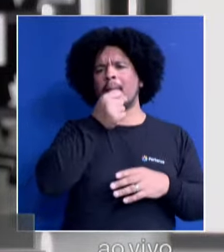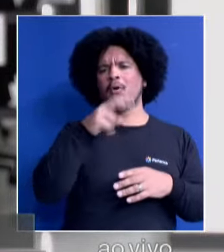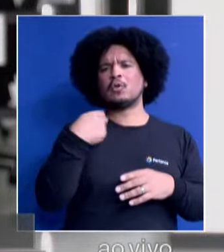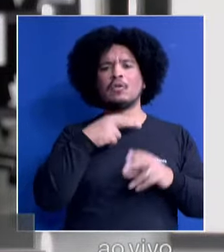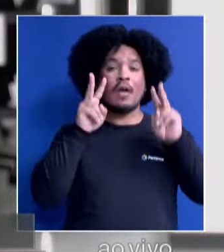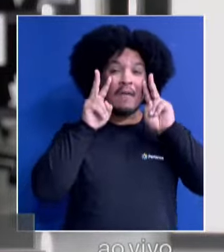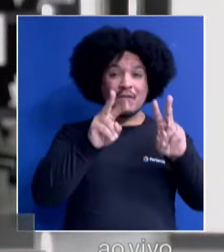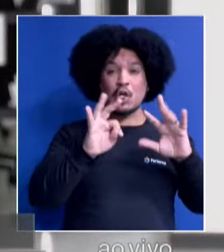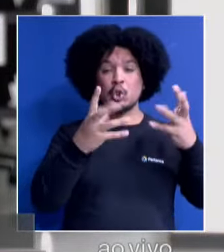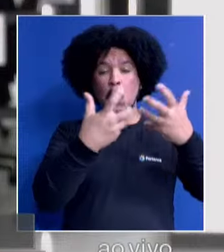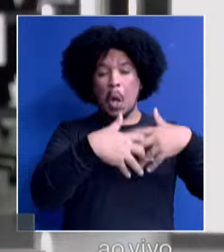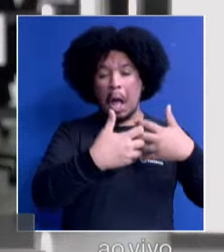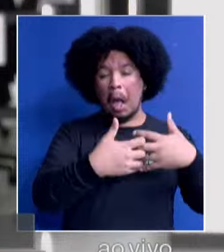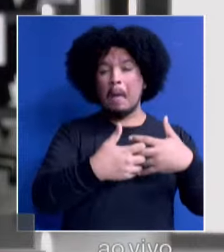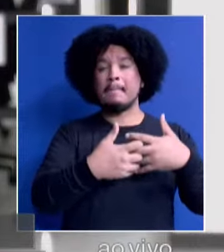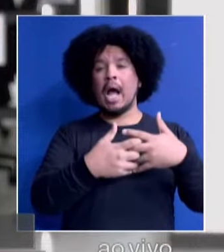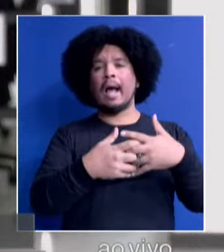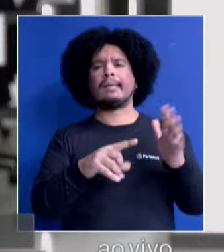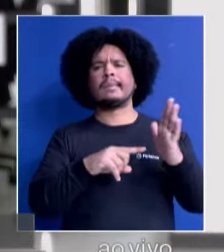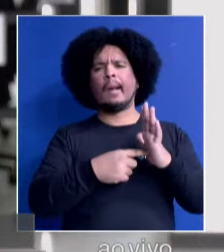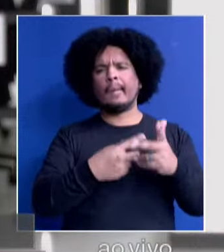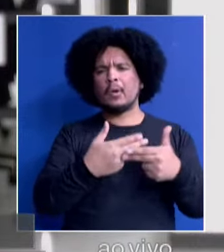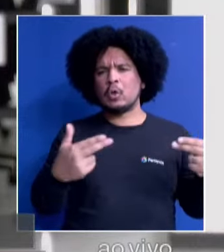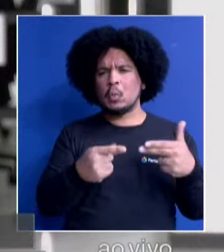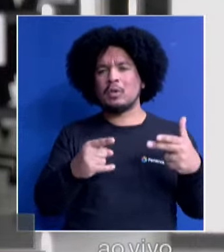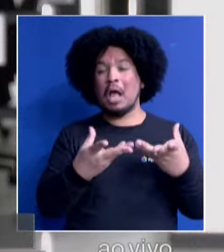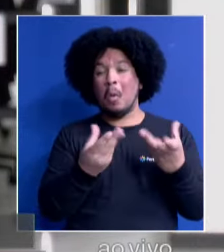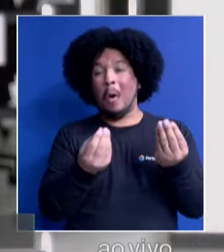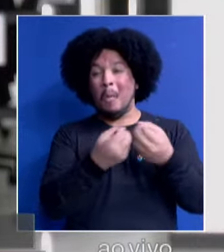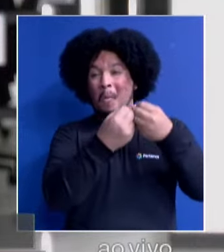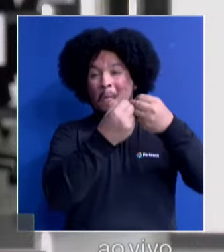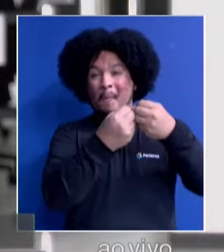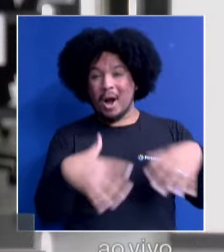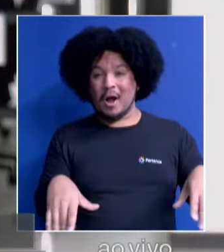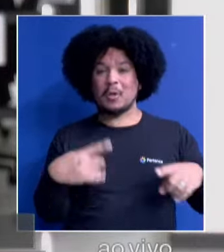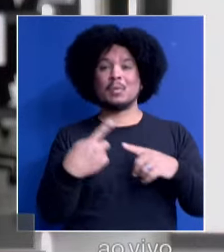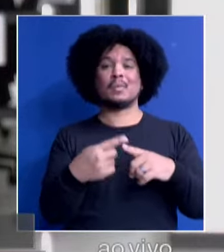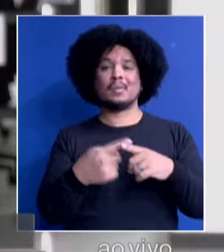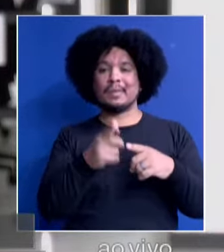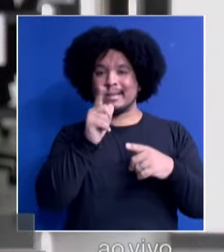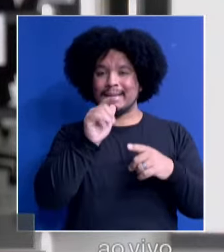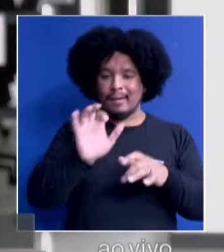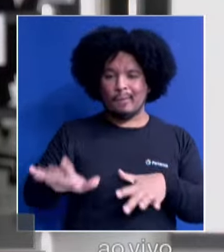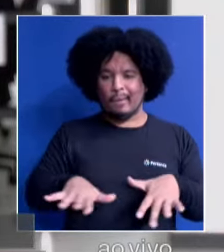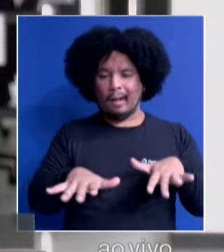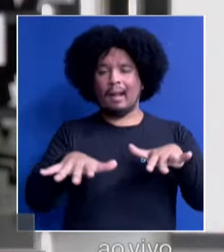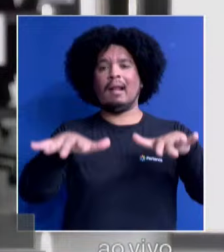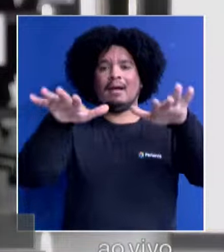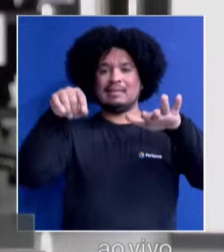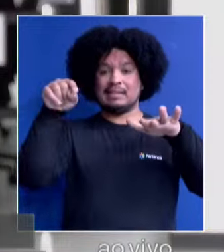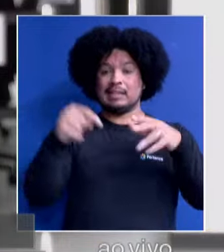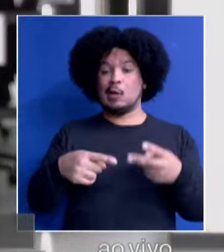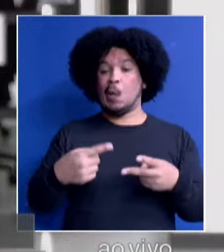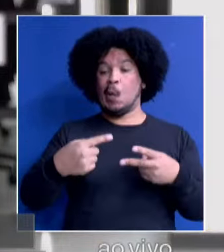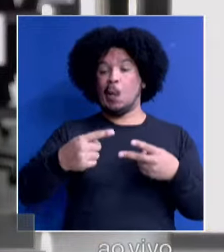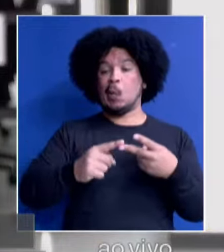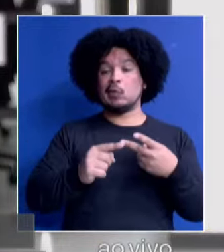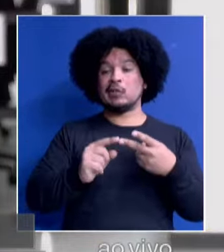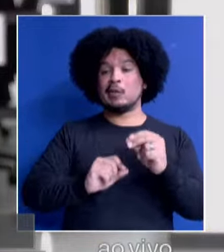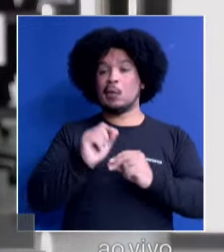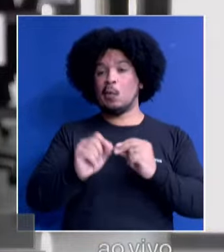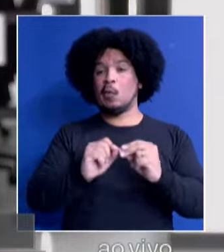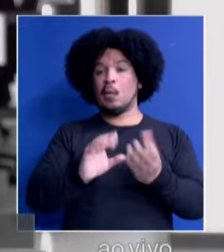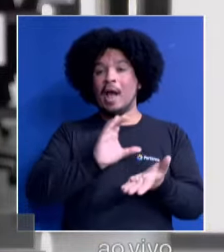gente vê que esse maquinário aí ficou totalmente prejudicado por conta dessas enchentes. O segundo deles é o